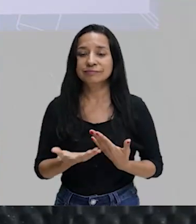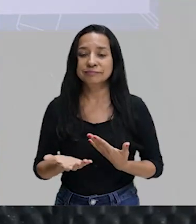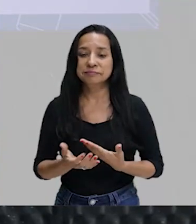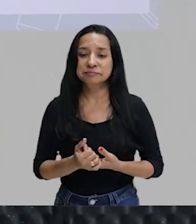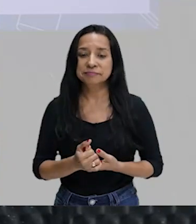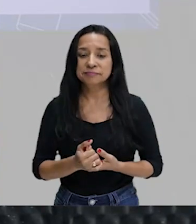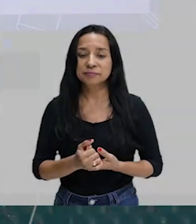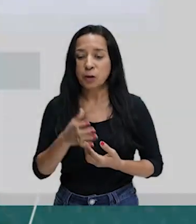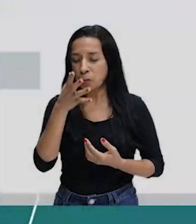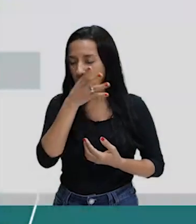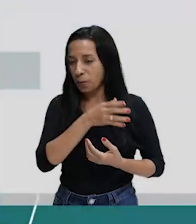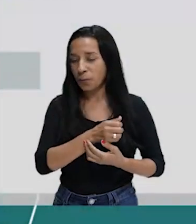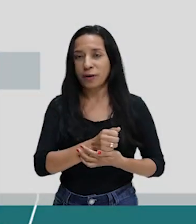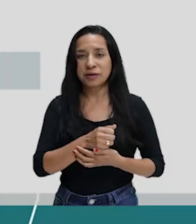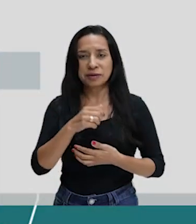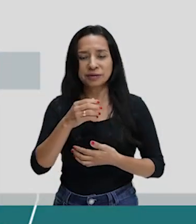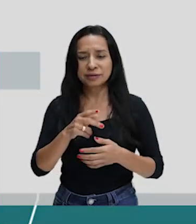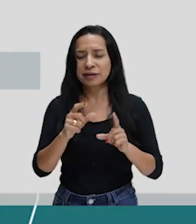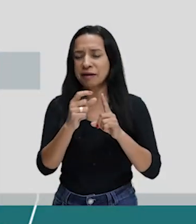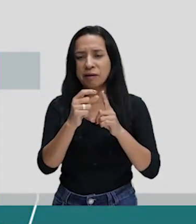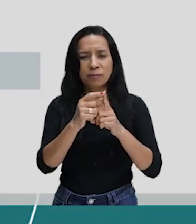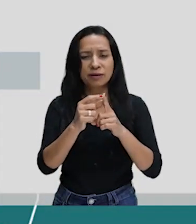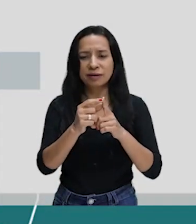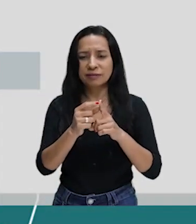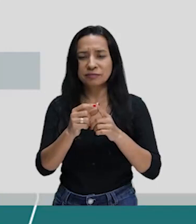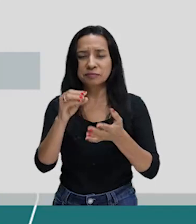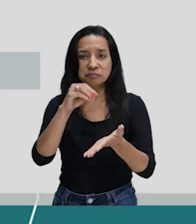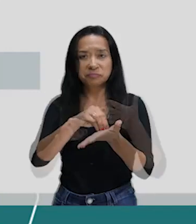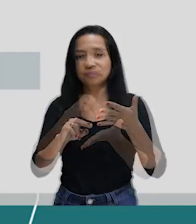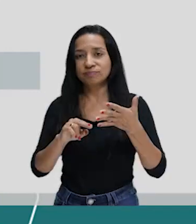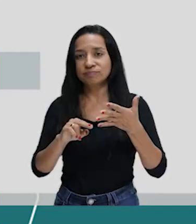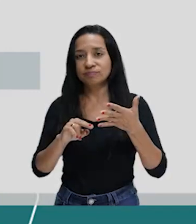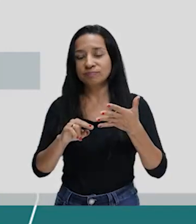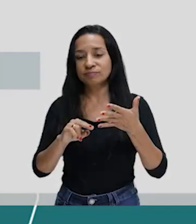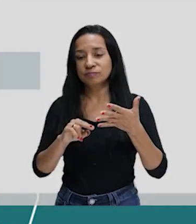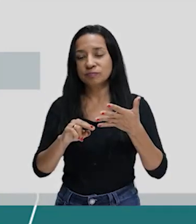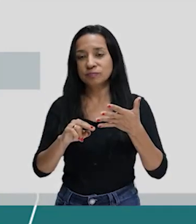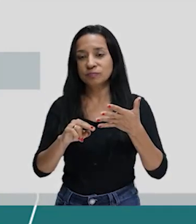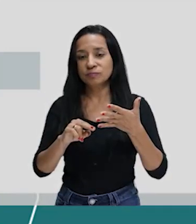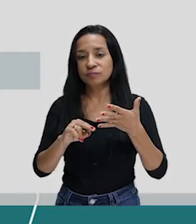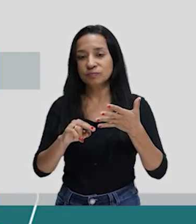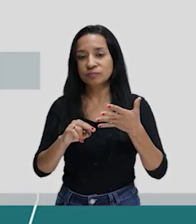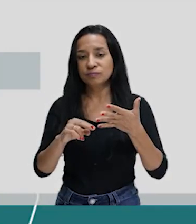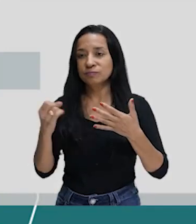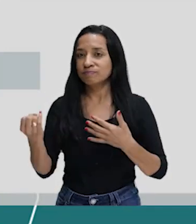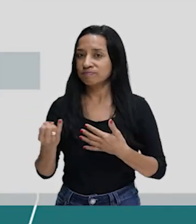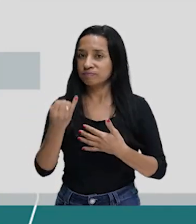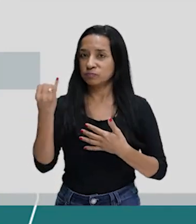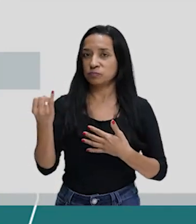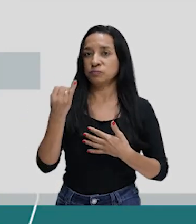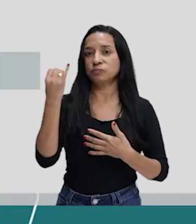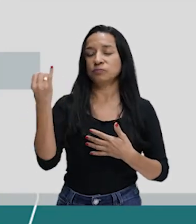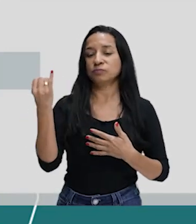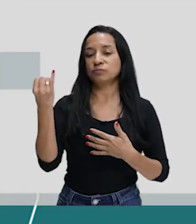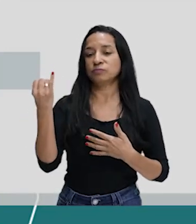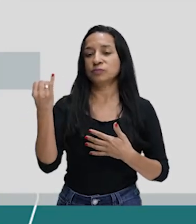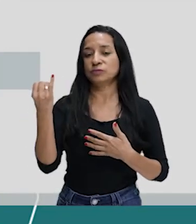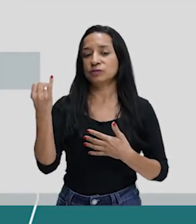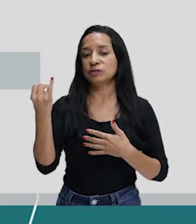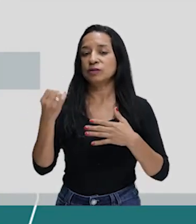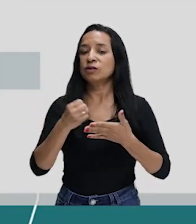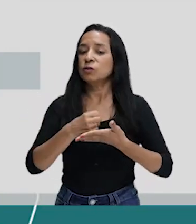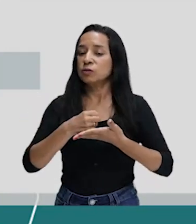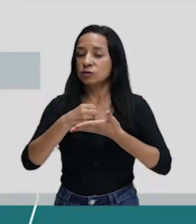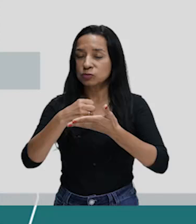Nossa, o que aconteceu com a minha língua hoje? Toda vez que tem muito encontro consonantal, esses recursos expressivos, os